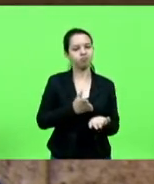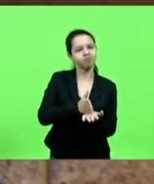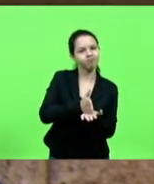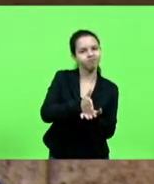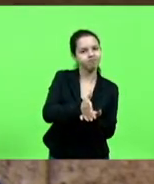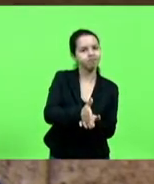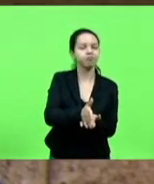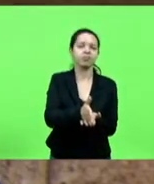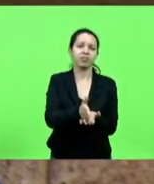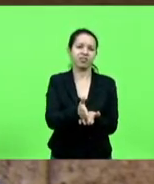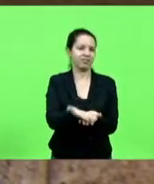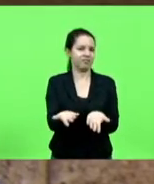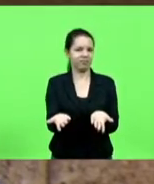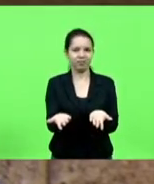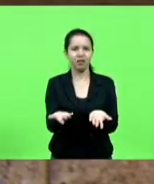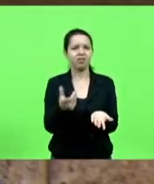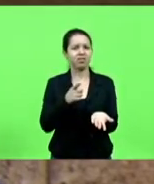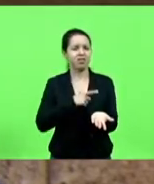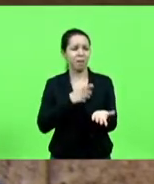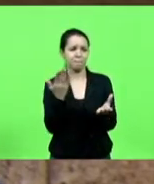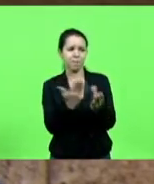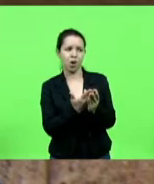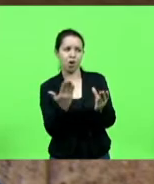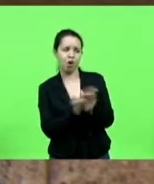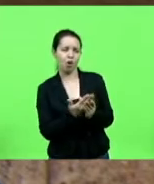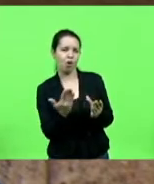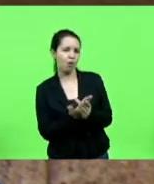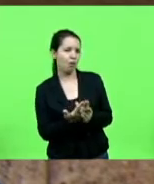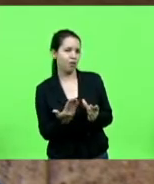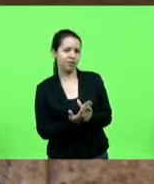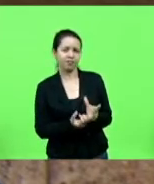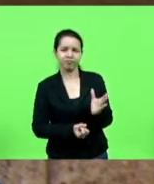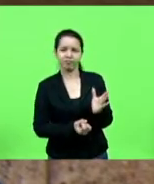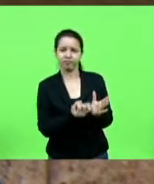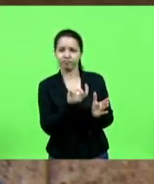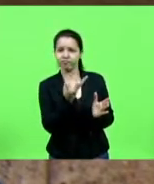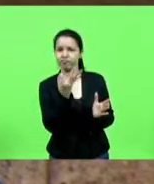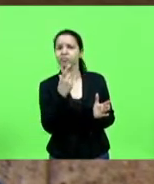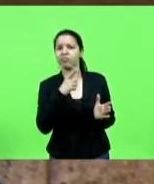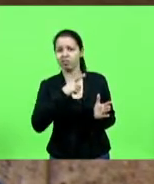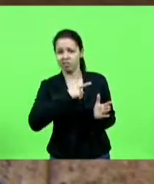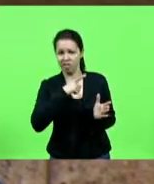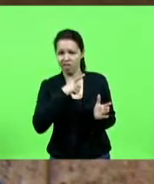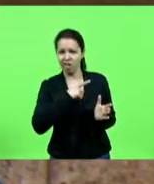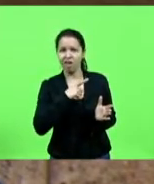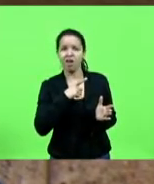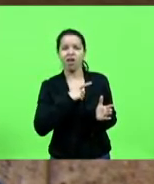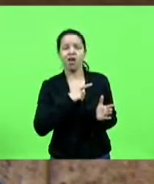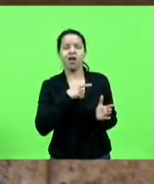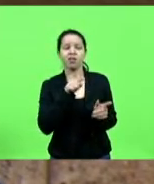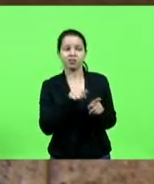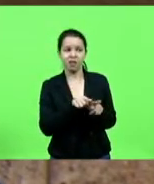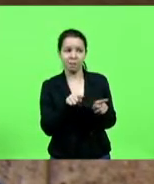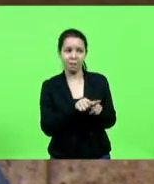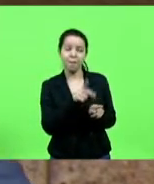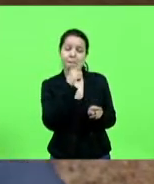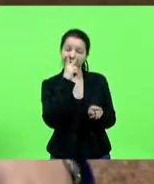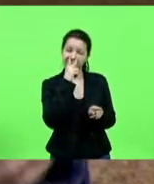processos, inúmeros e inúmeros indícios de envolvimento na maior sorte de